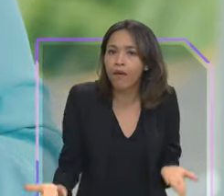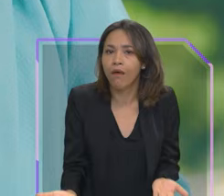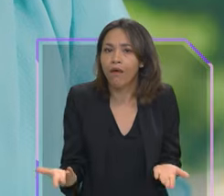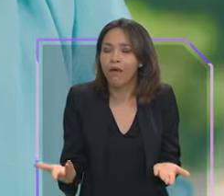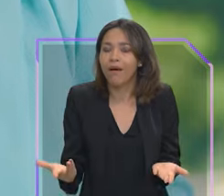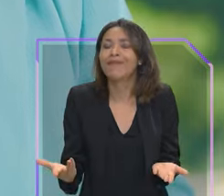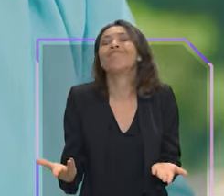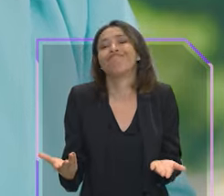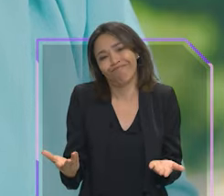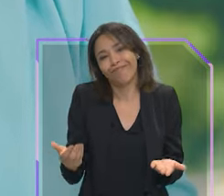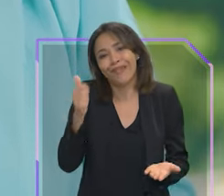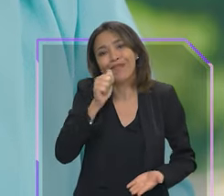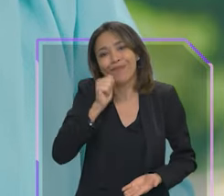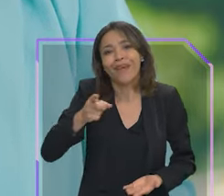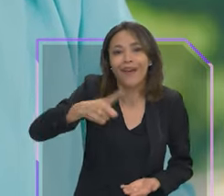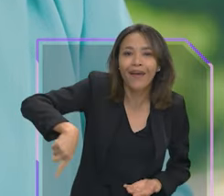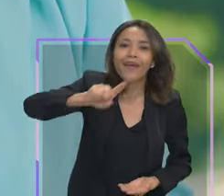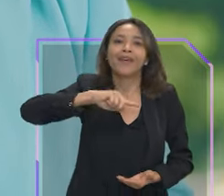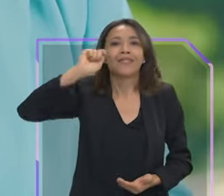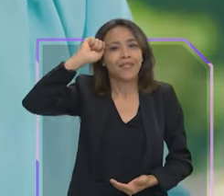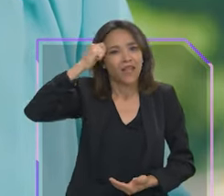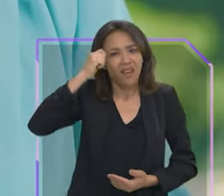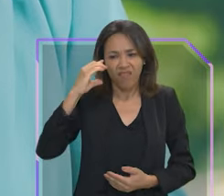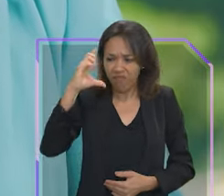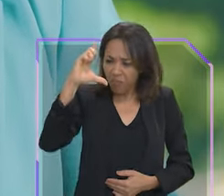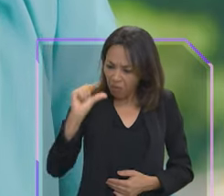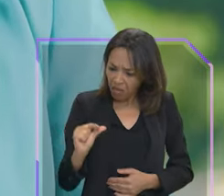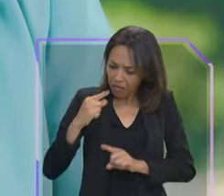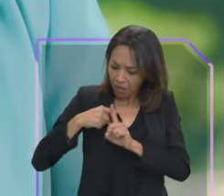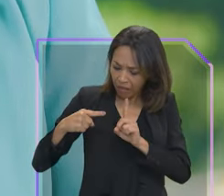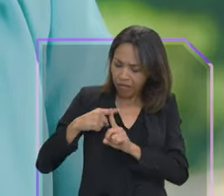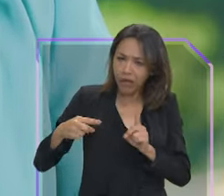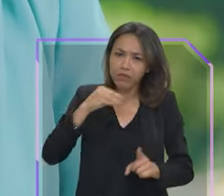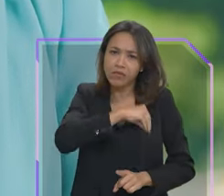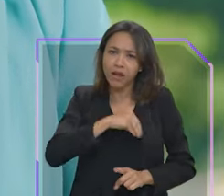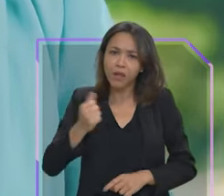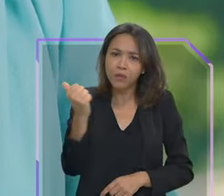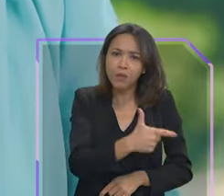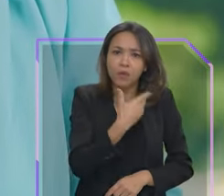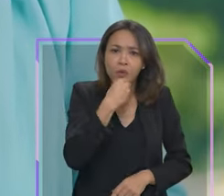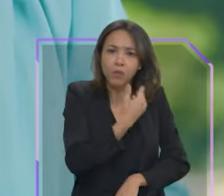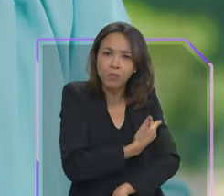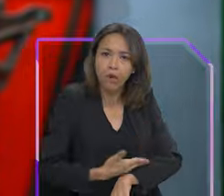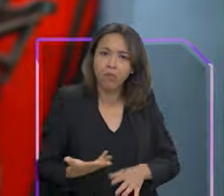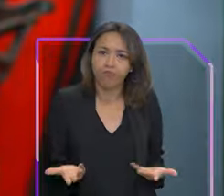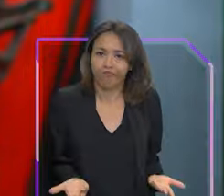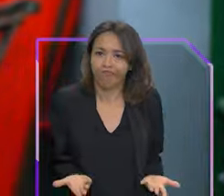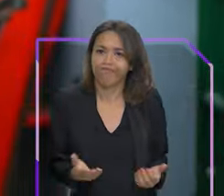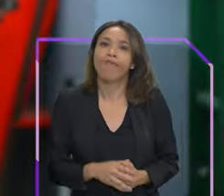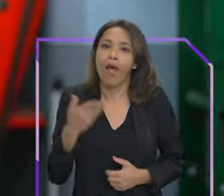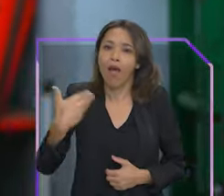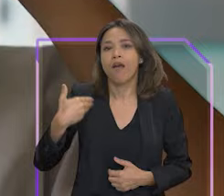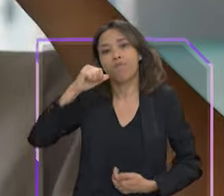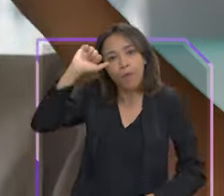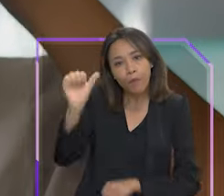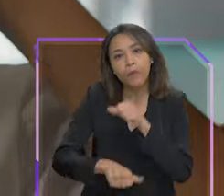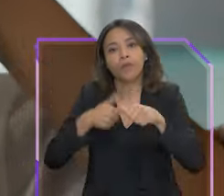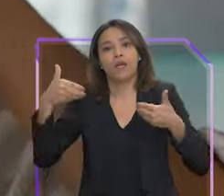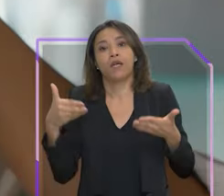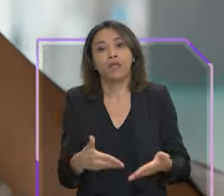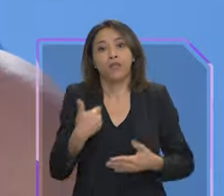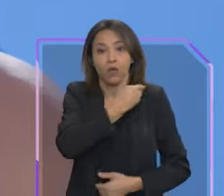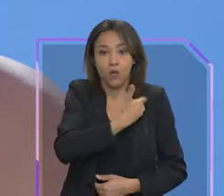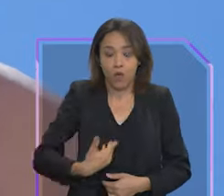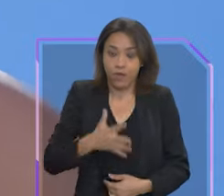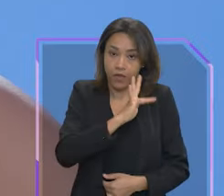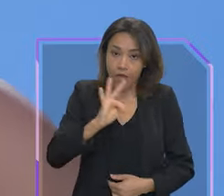trabalho. E que as mulheres negras recebam menos da metade do salário dos homens brancos. Foi para mudar essa realidade